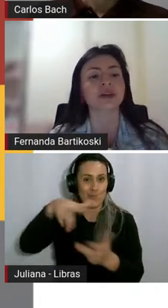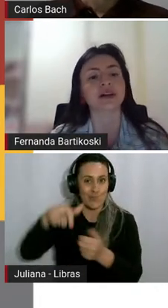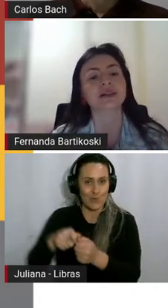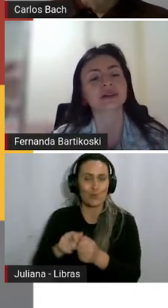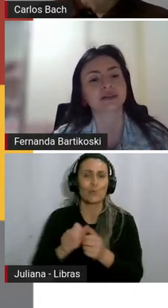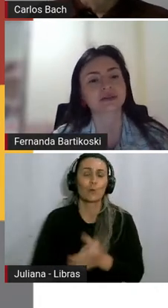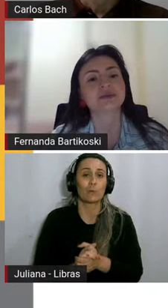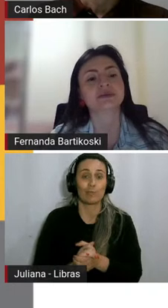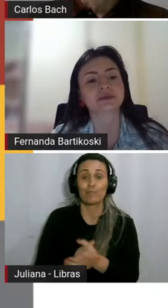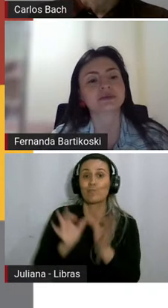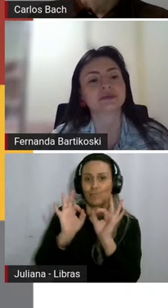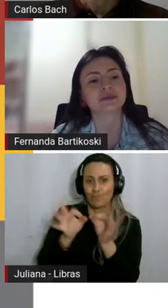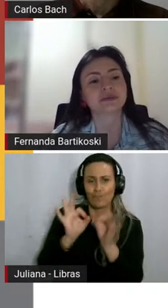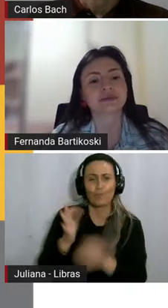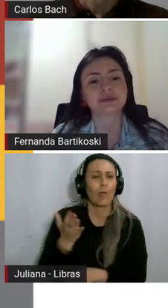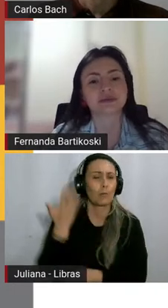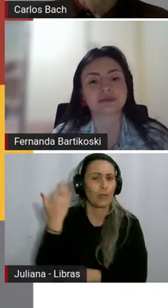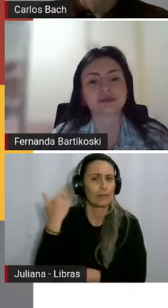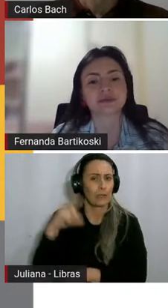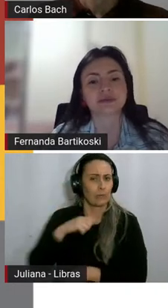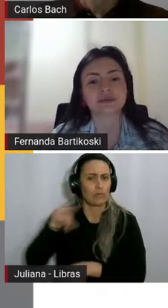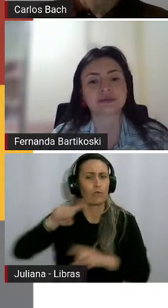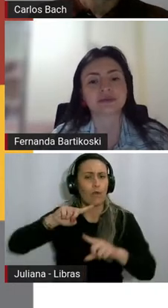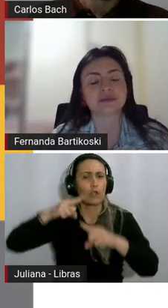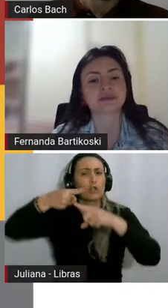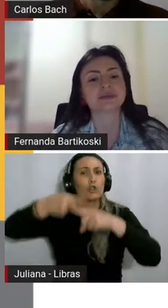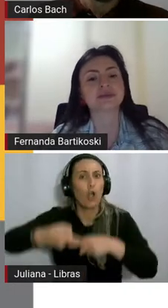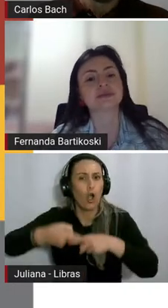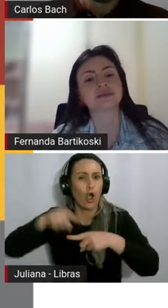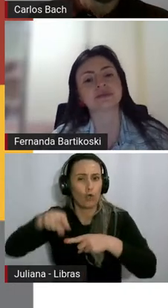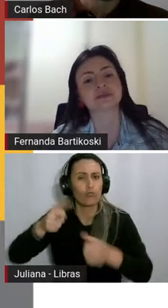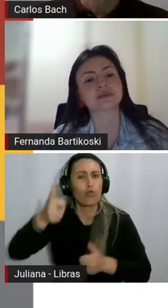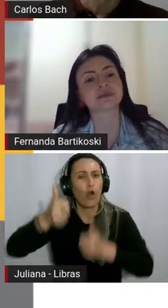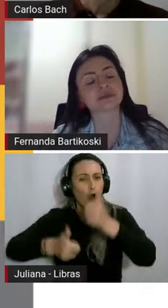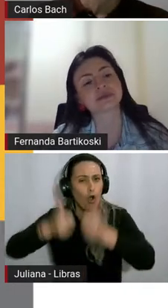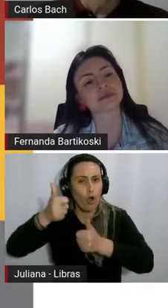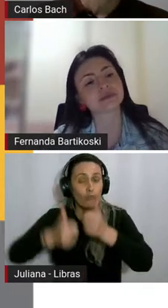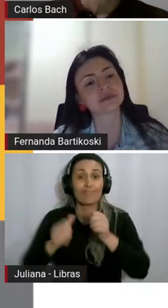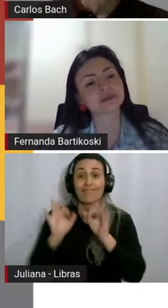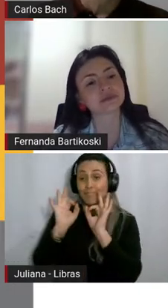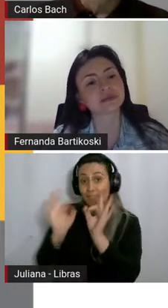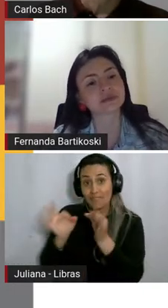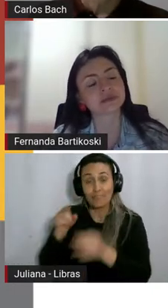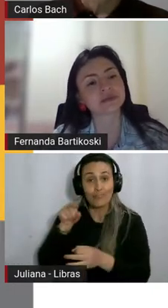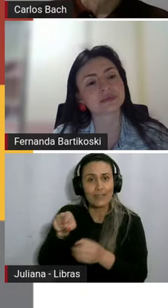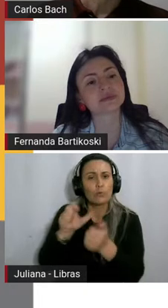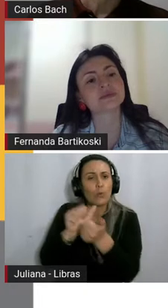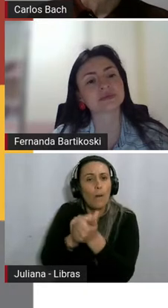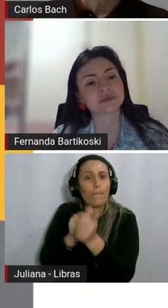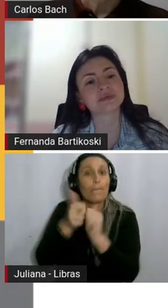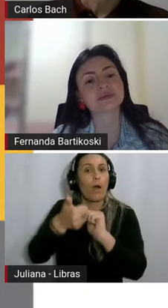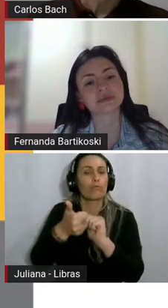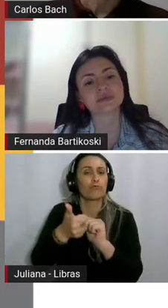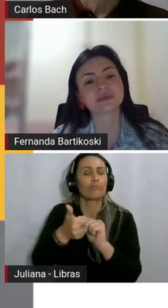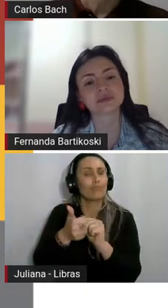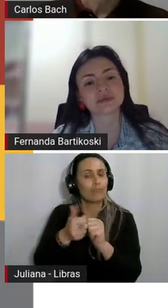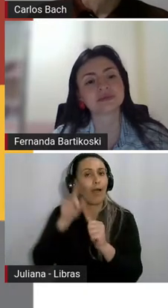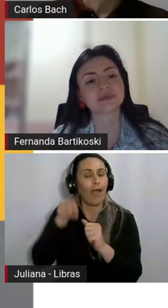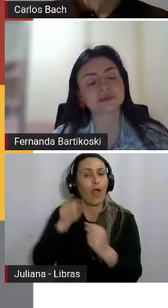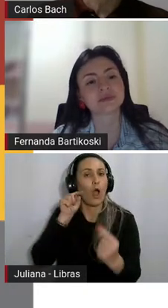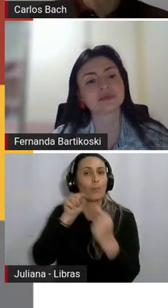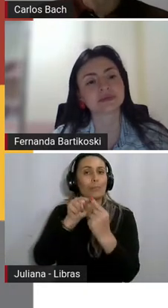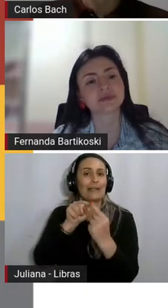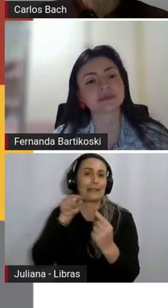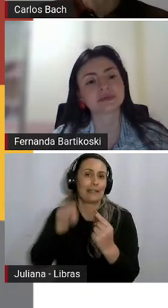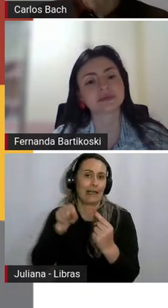Copa do Mundo, né? E a crônica jornal... A crônica esportiva, ela trabalha muito com isso. Acho que a gente pode